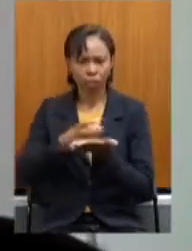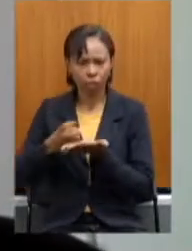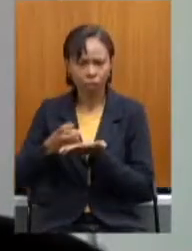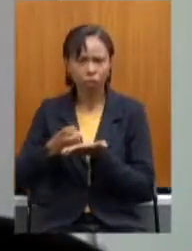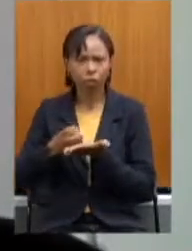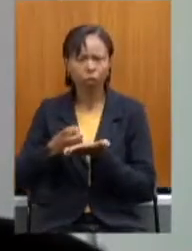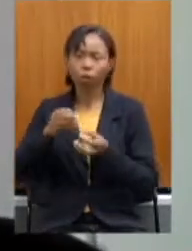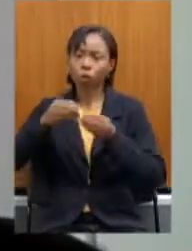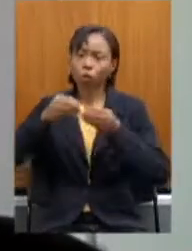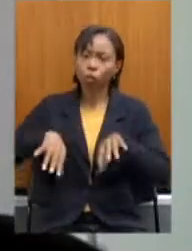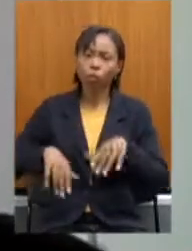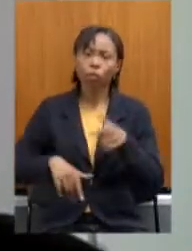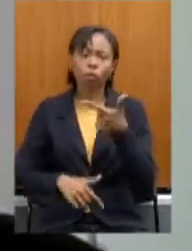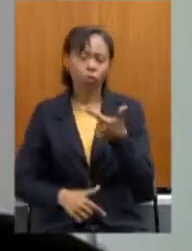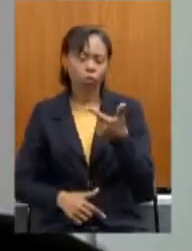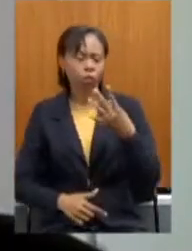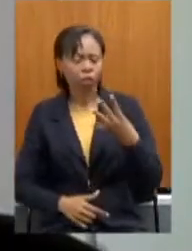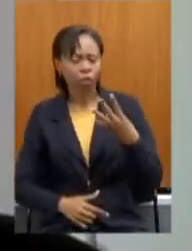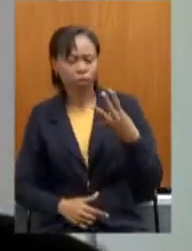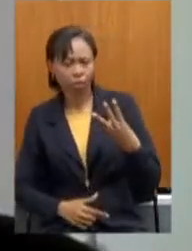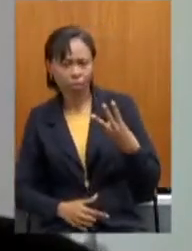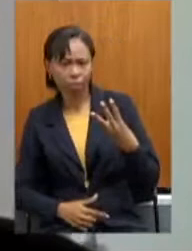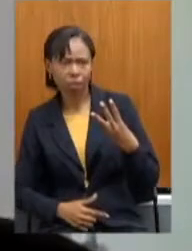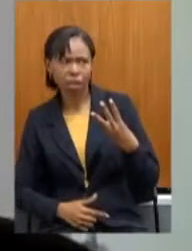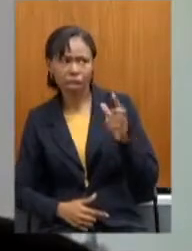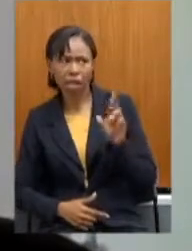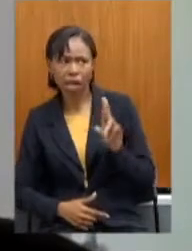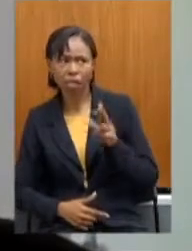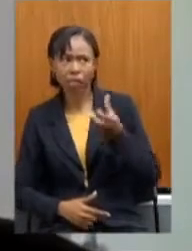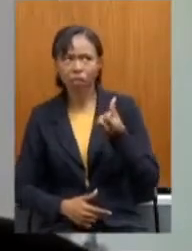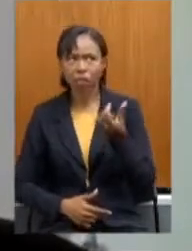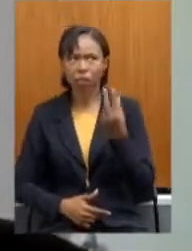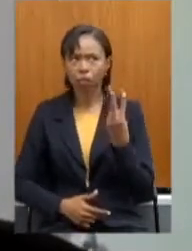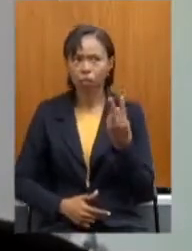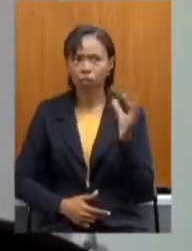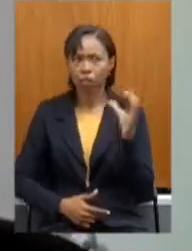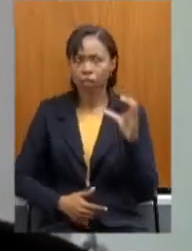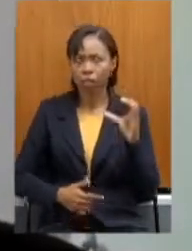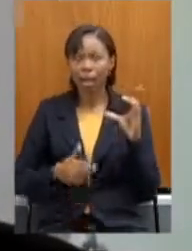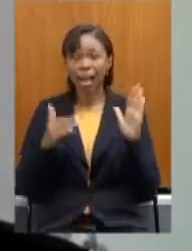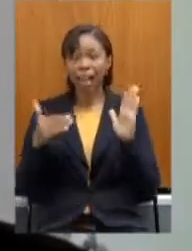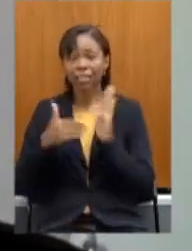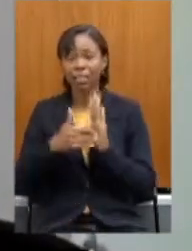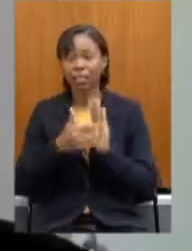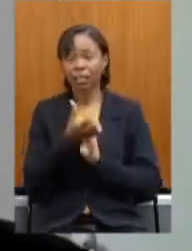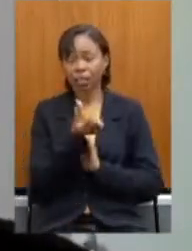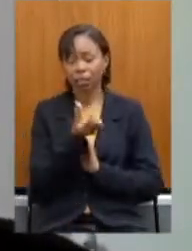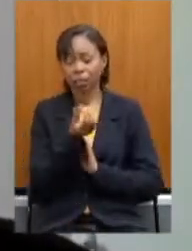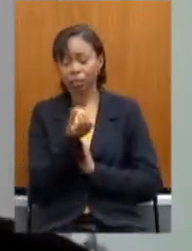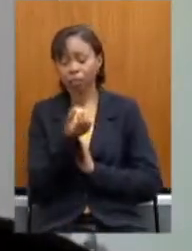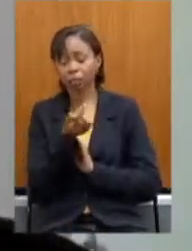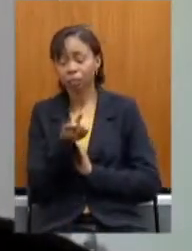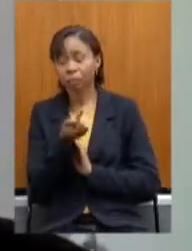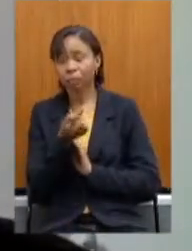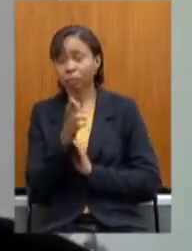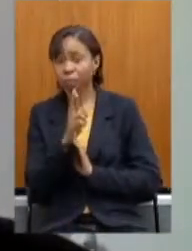variar de R$243,62 a R$607,23.